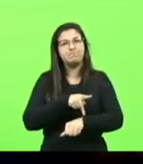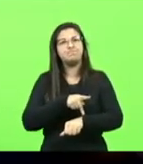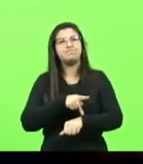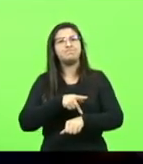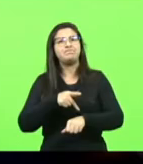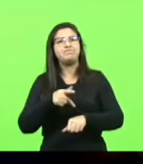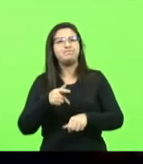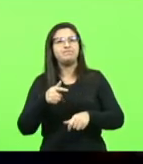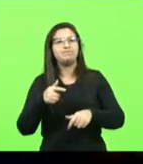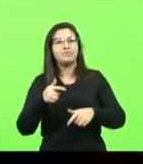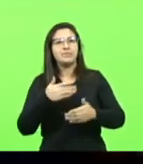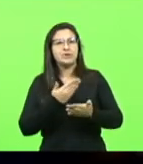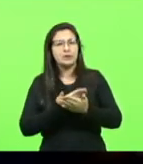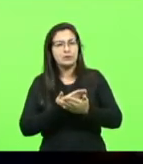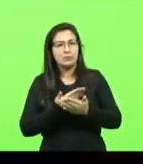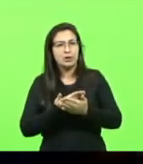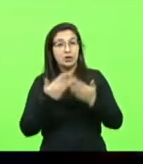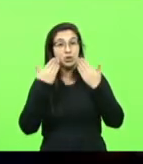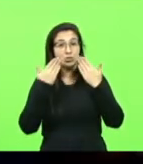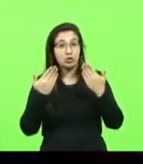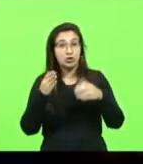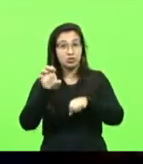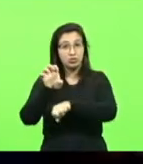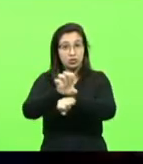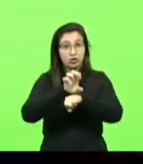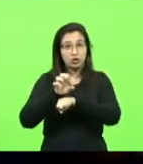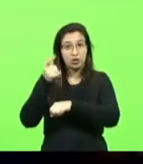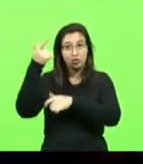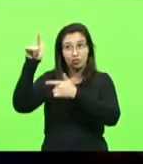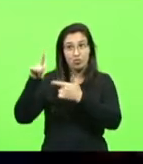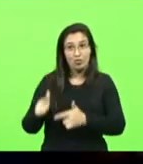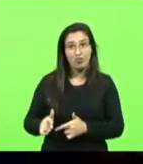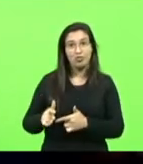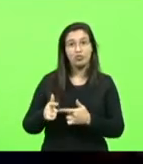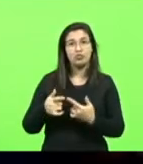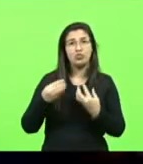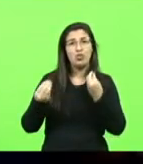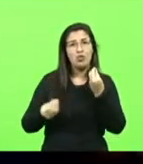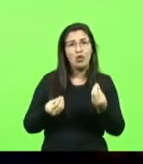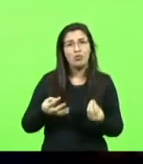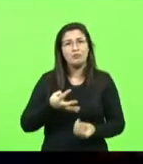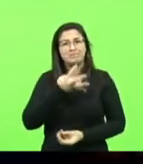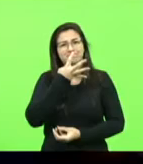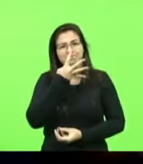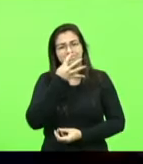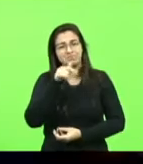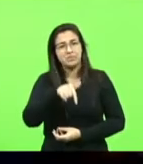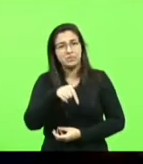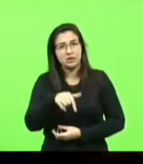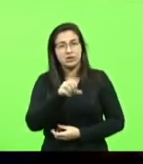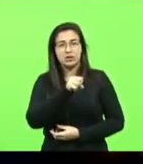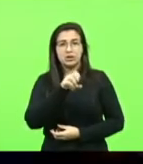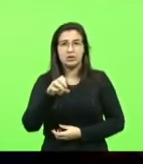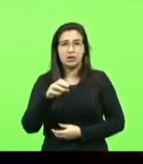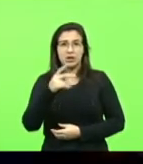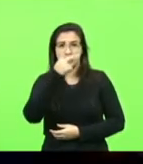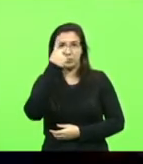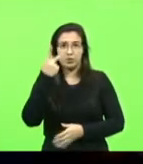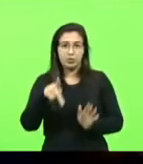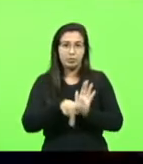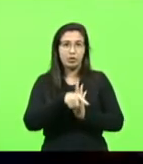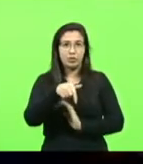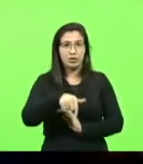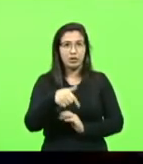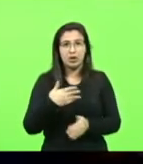outros estados o apreço que nós temos com as pessoas que moram em Santa Catarina, que, independentemente do